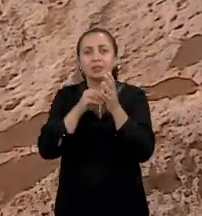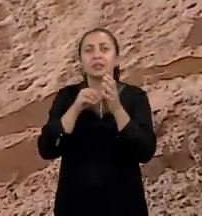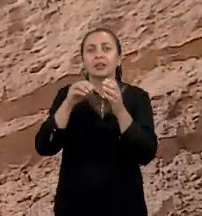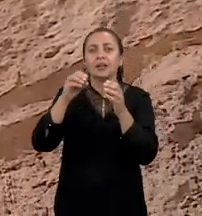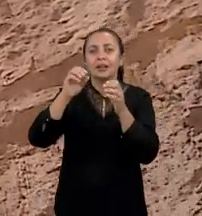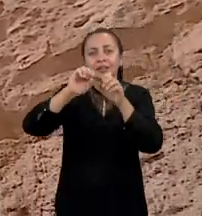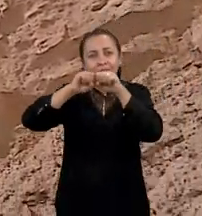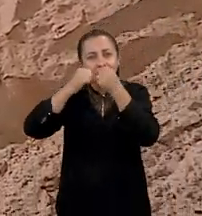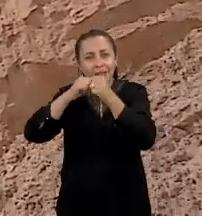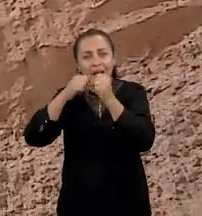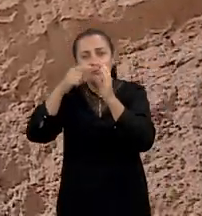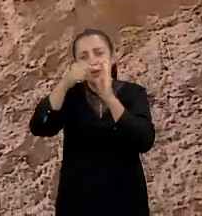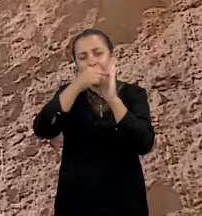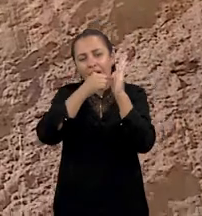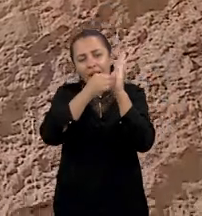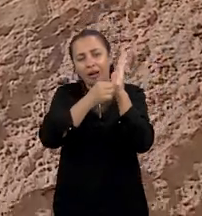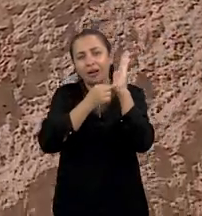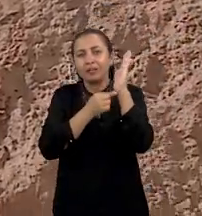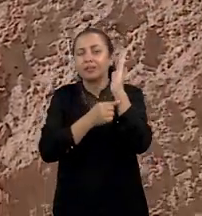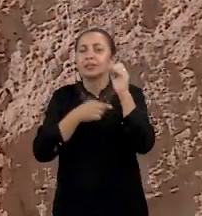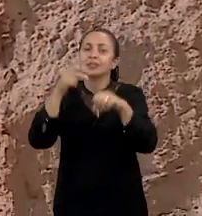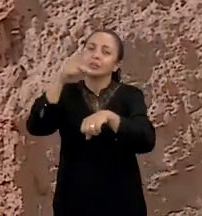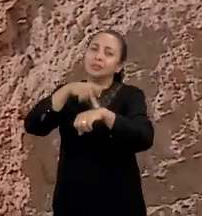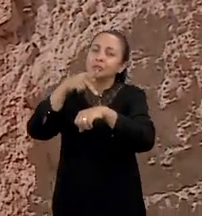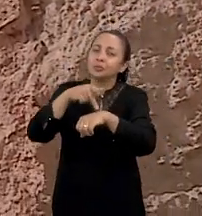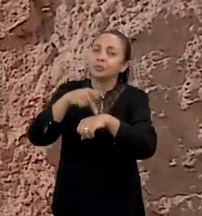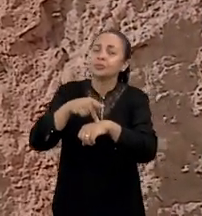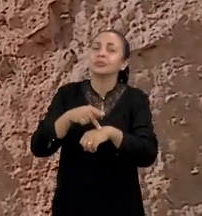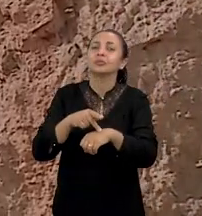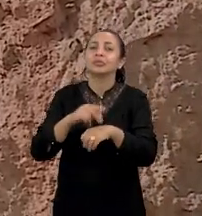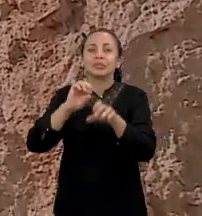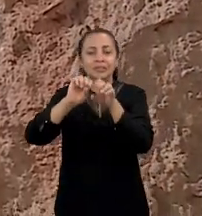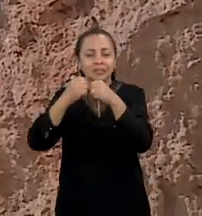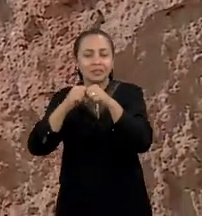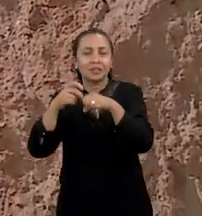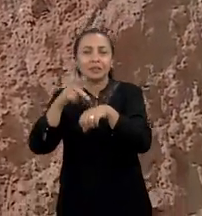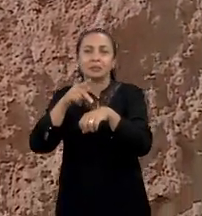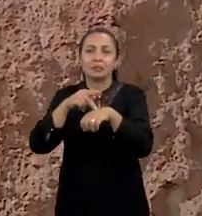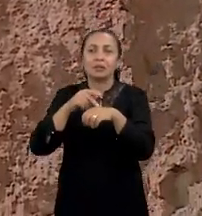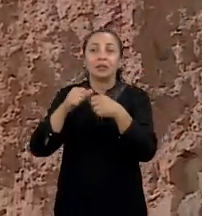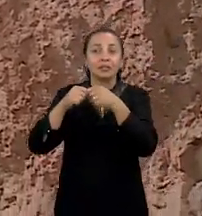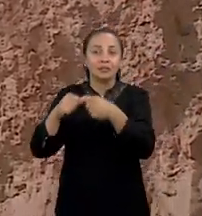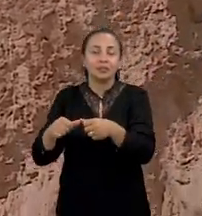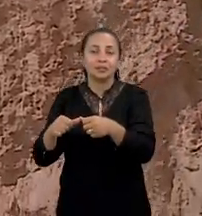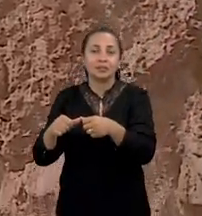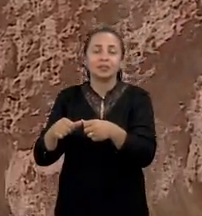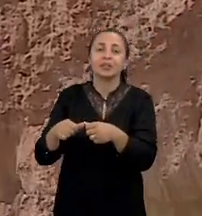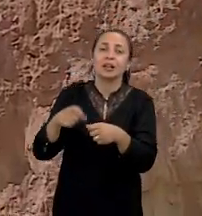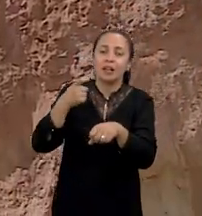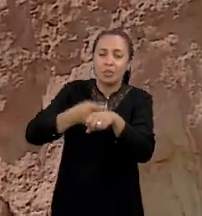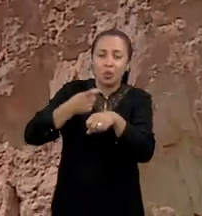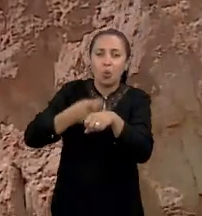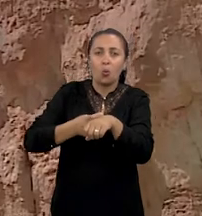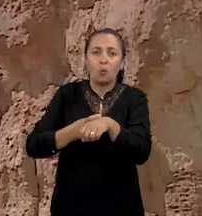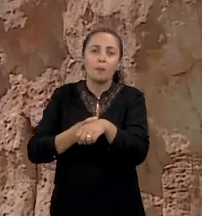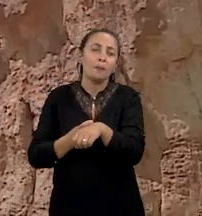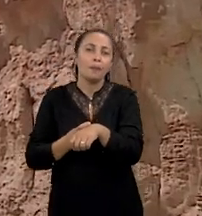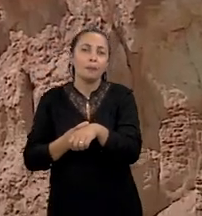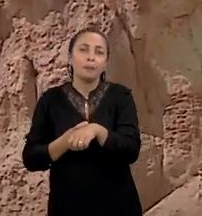identificação de fraturas, qual era o grau de fraturamento, o grau de consolidação dessa rocha,